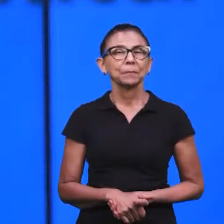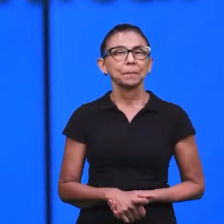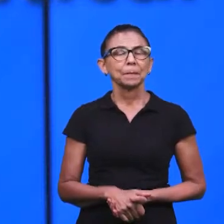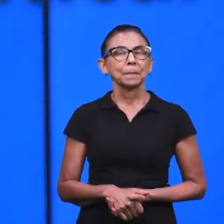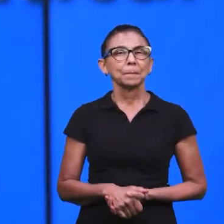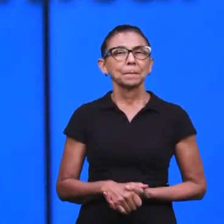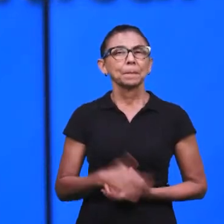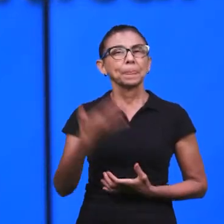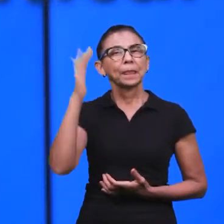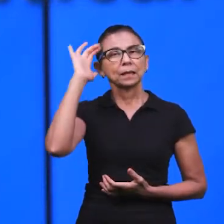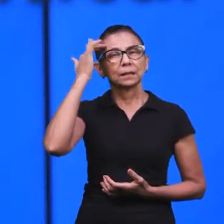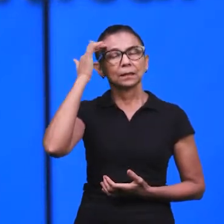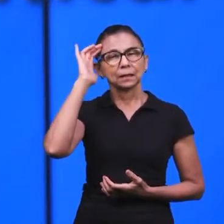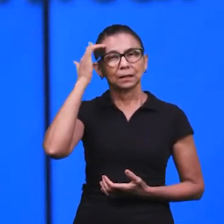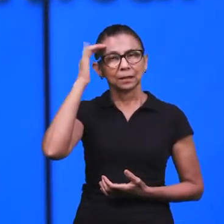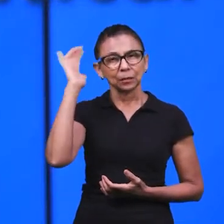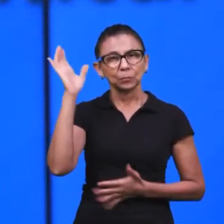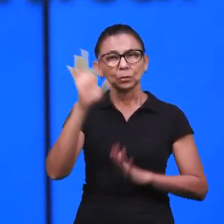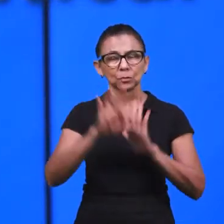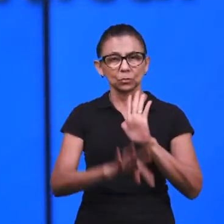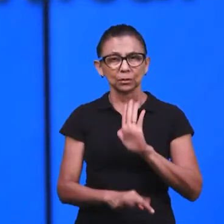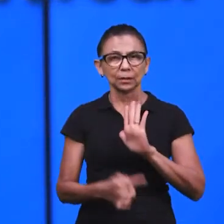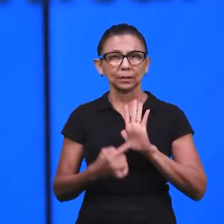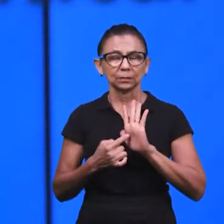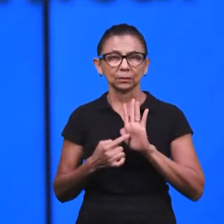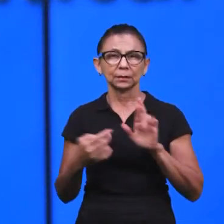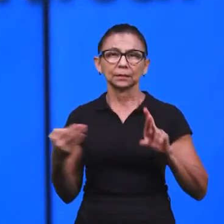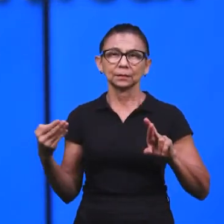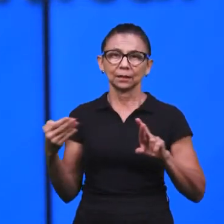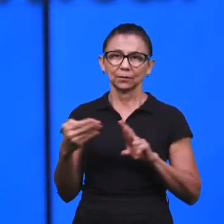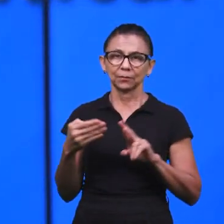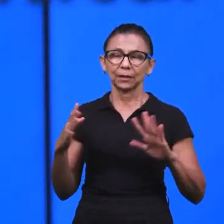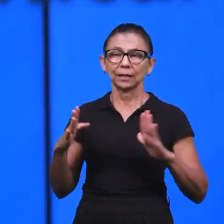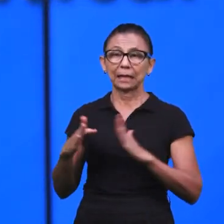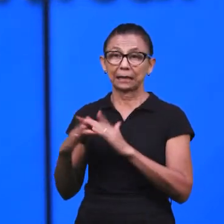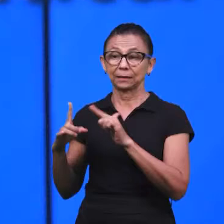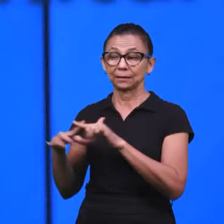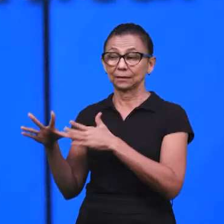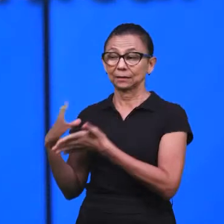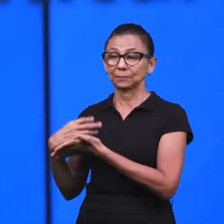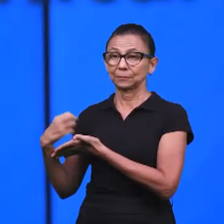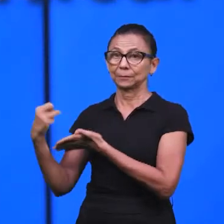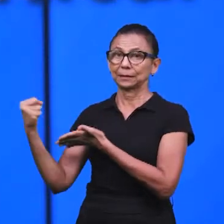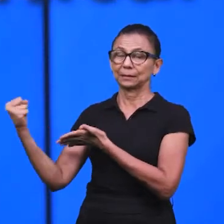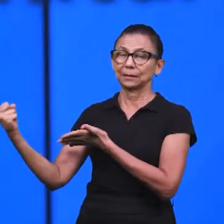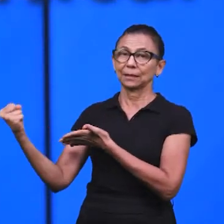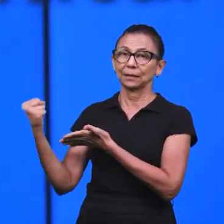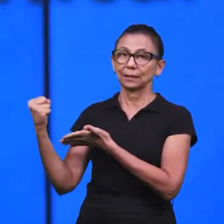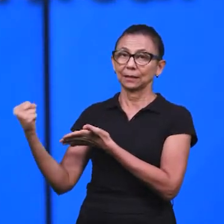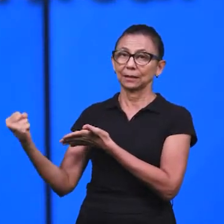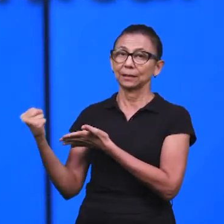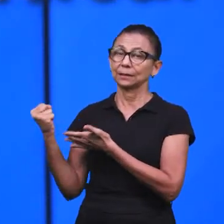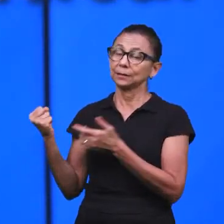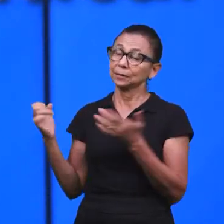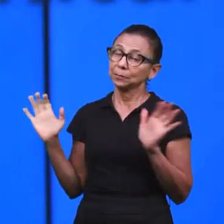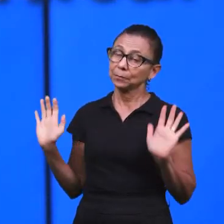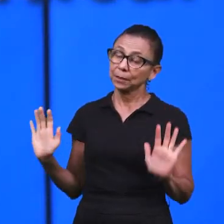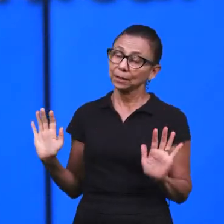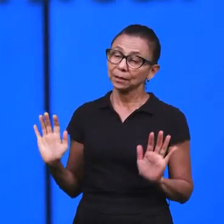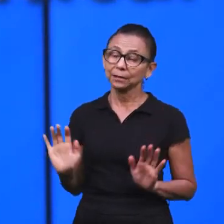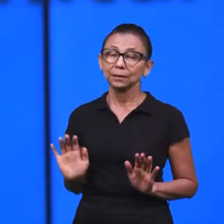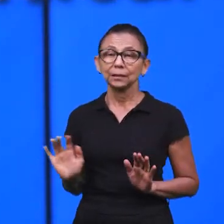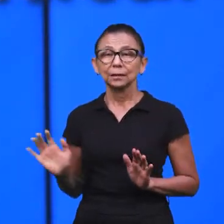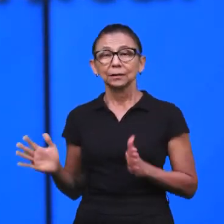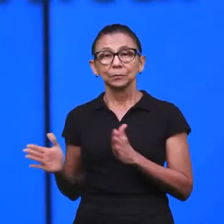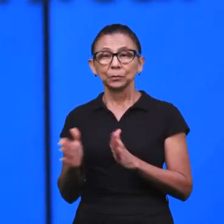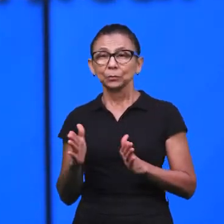quem o texto está falando, né? Que é a igreja que vai ser arrebatada e ela estará, então, caminhando, né? Caminhando no